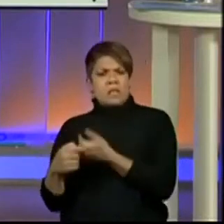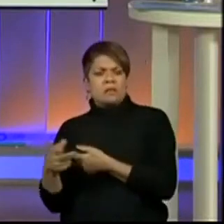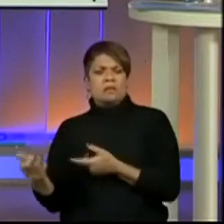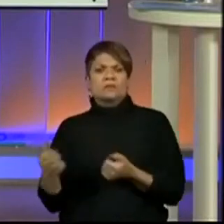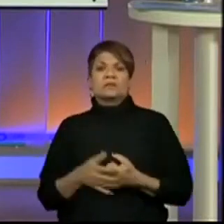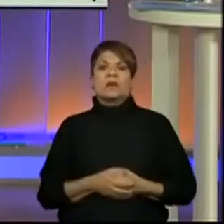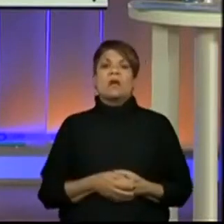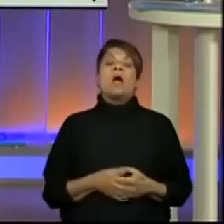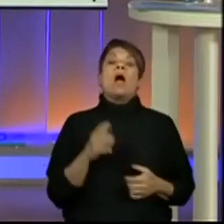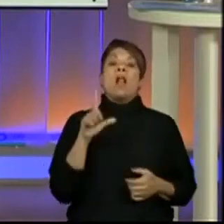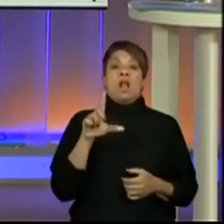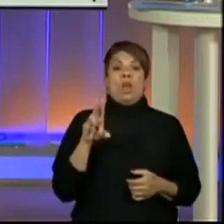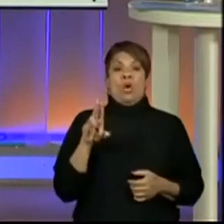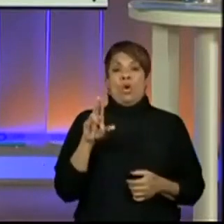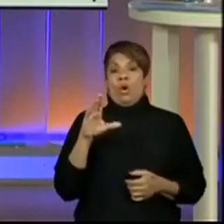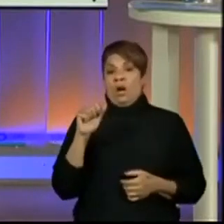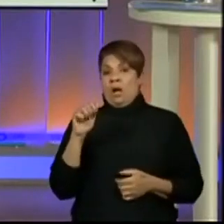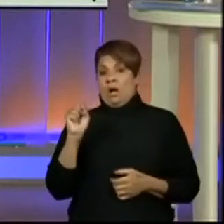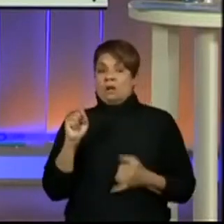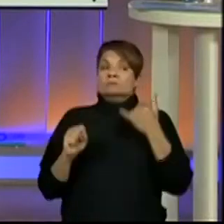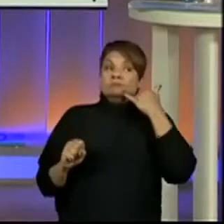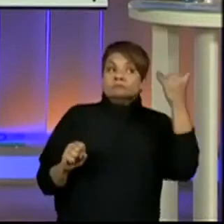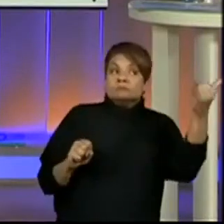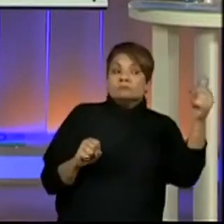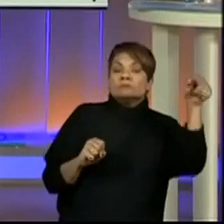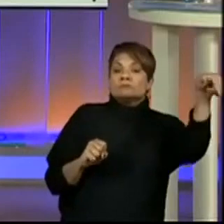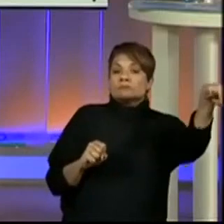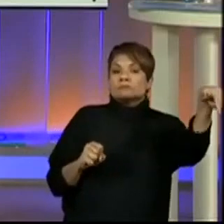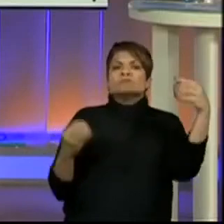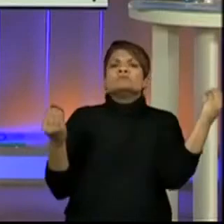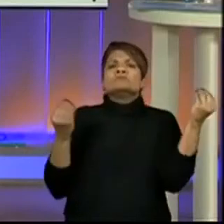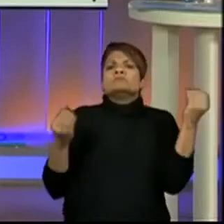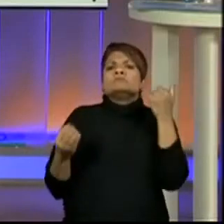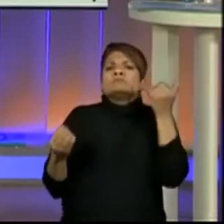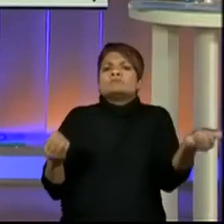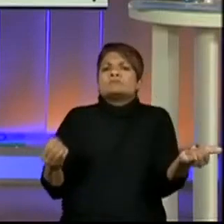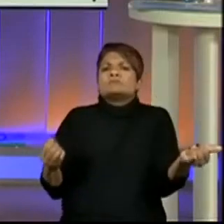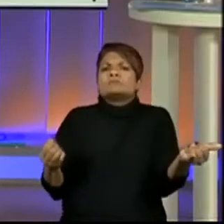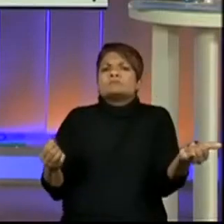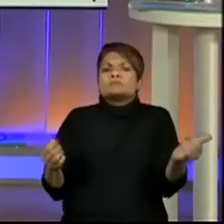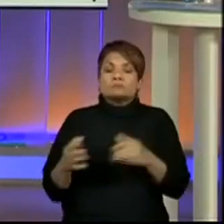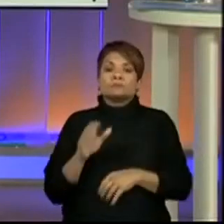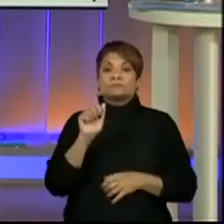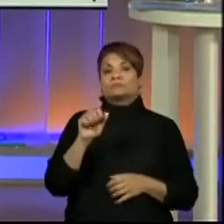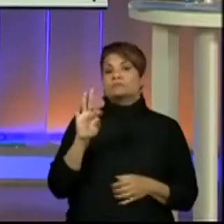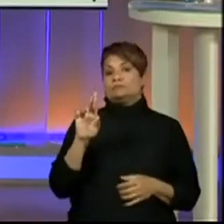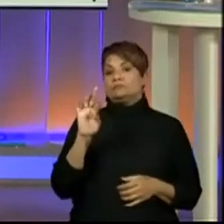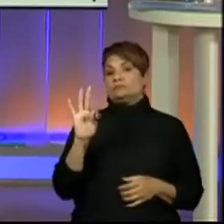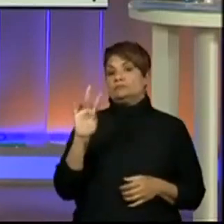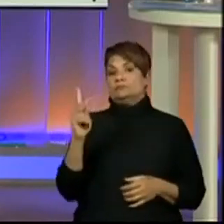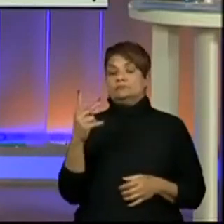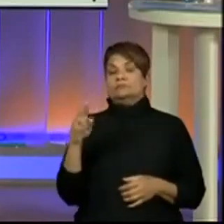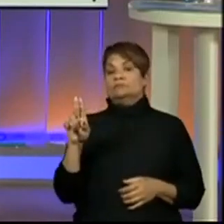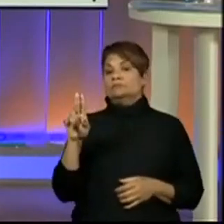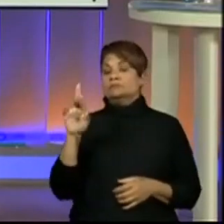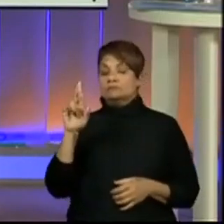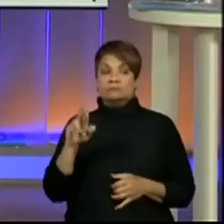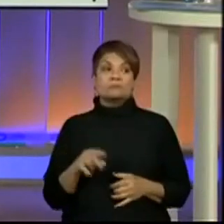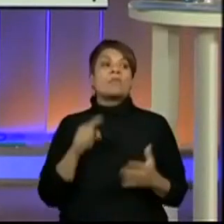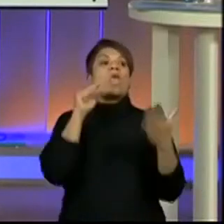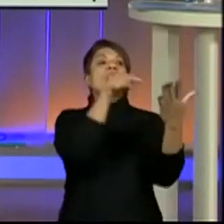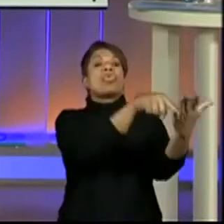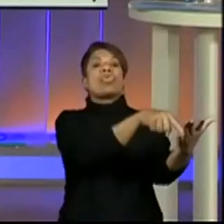o pessoal, o Lucas colocou, ligaram para lá. Boa. Ligaram como? Ó, Arthur, uma denúncia anônima.